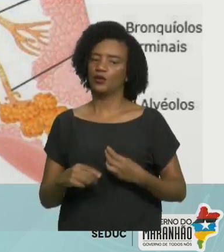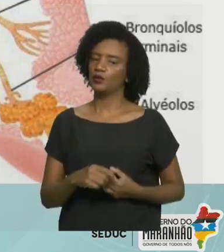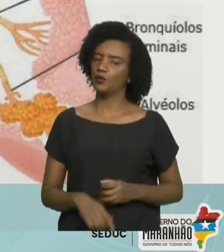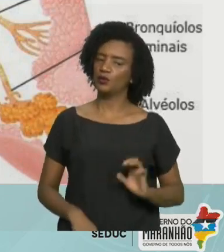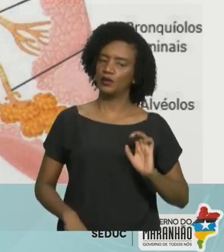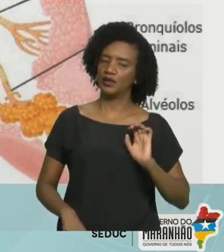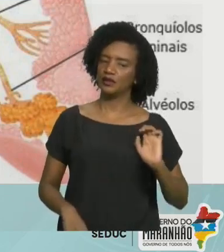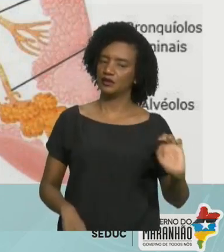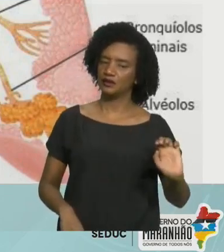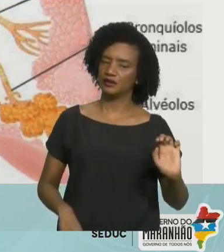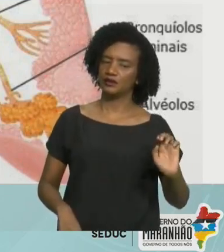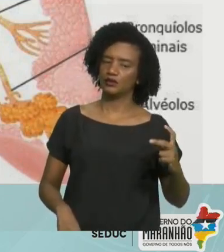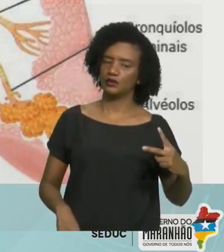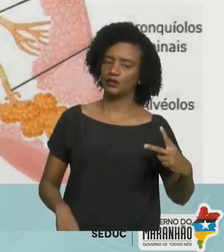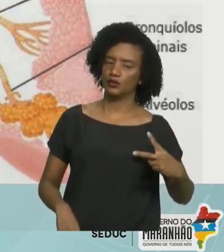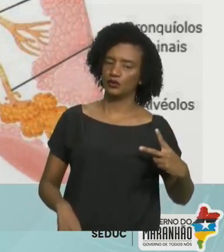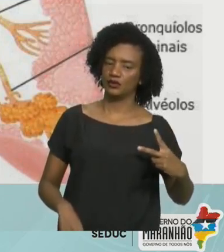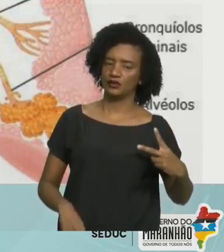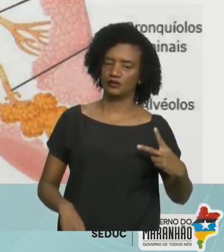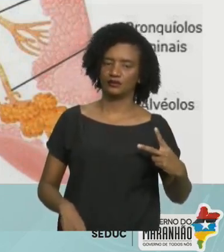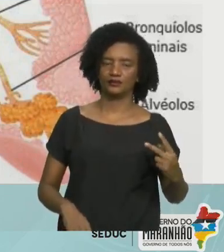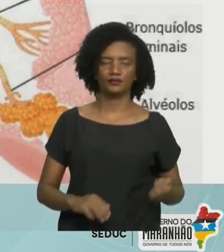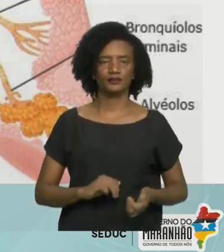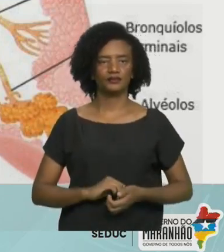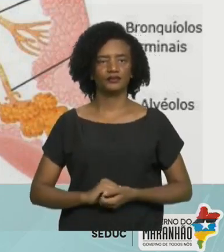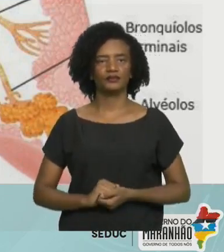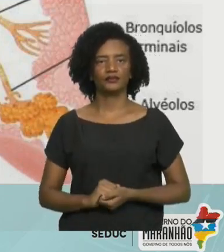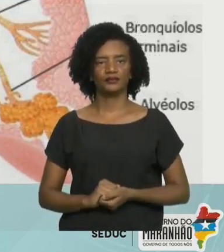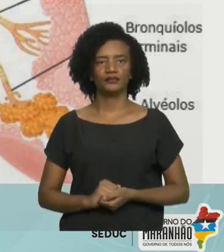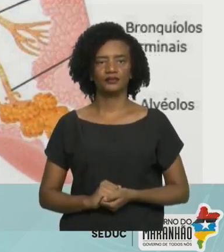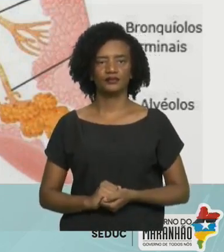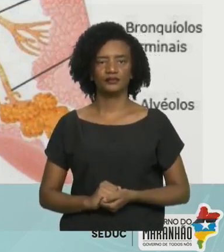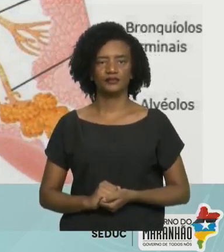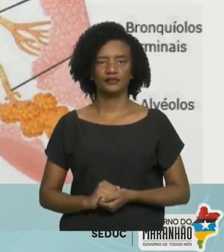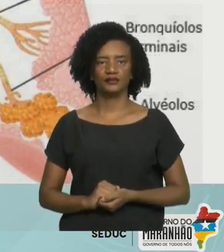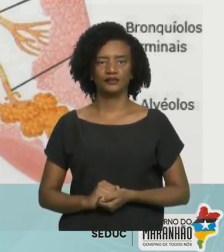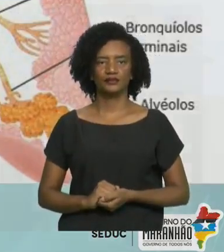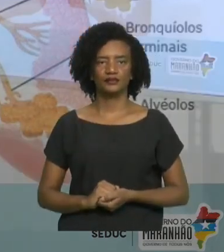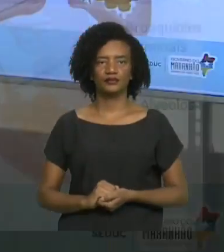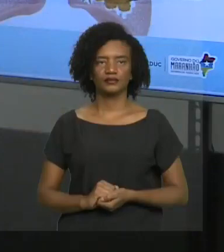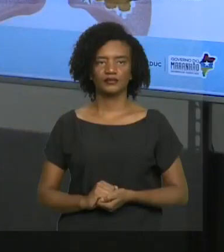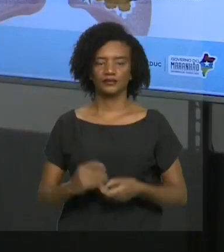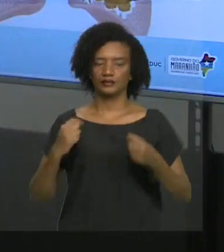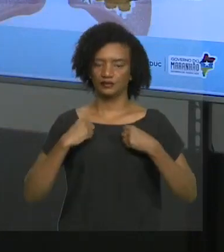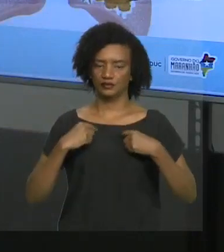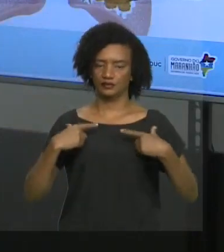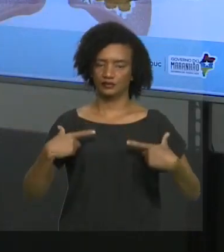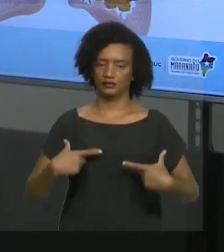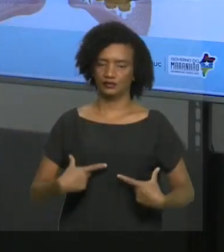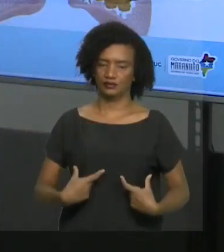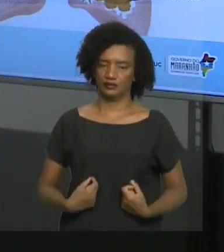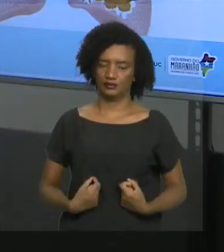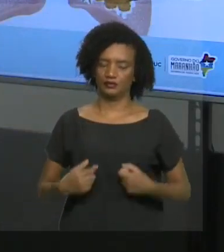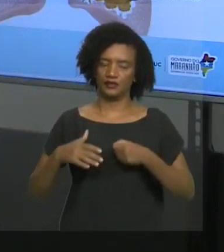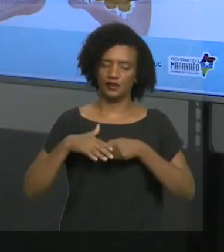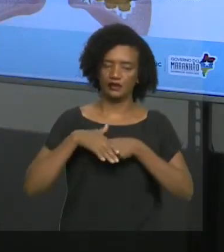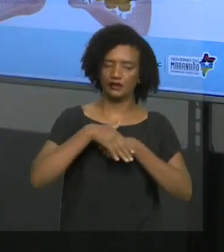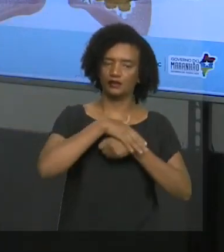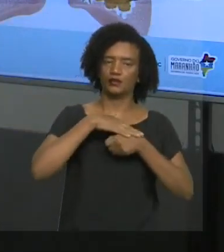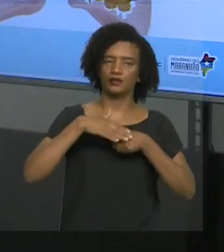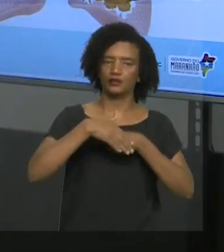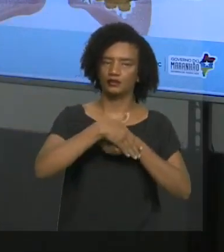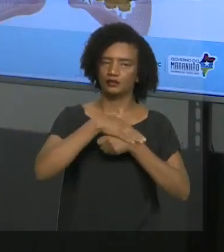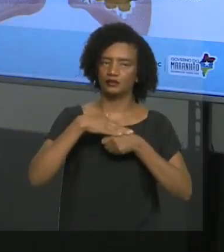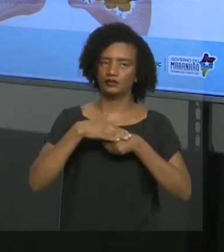é dividido apenas em dois lóbulos. Vale acelerar também que o pulmão, ele é recoberto por uma membrana.